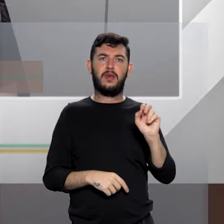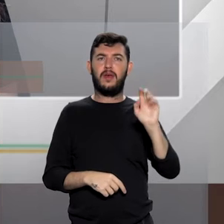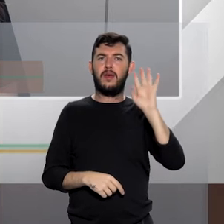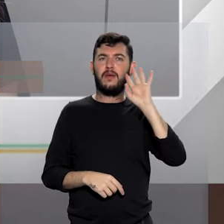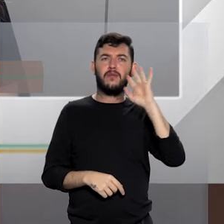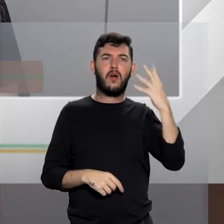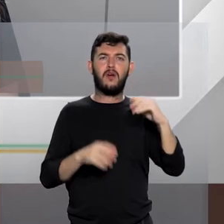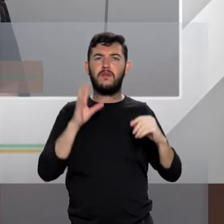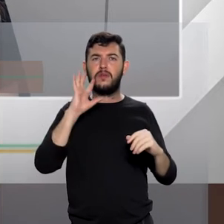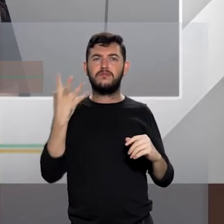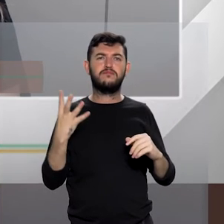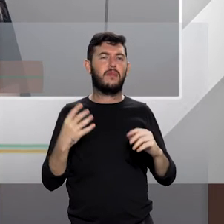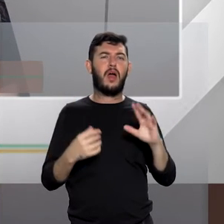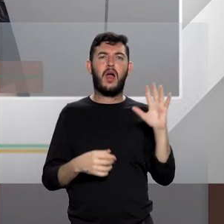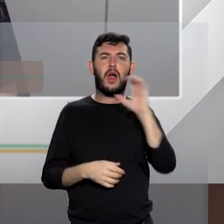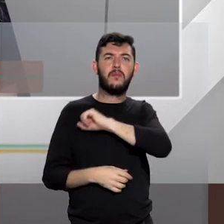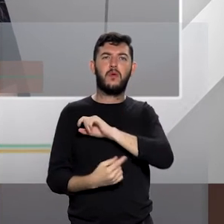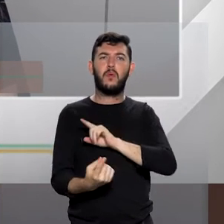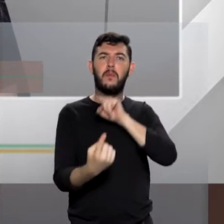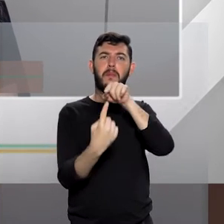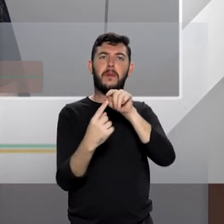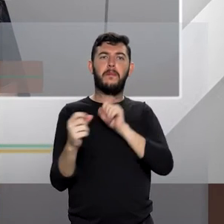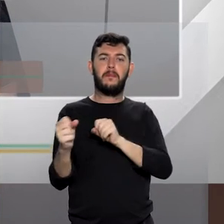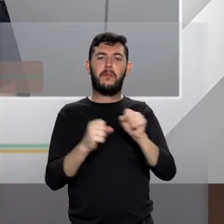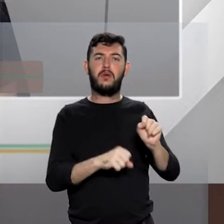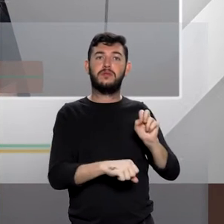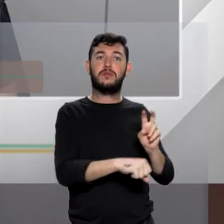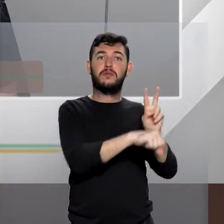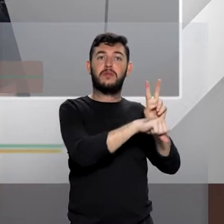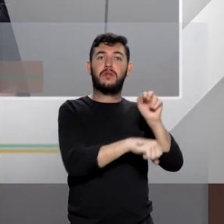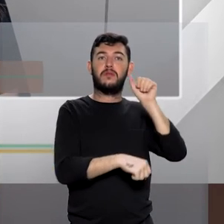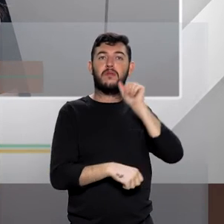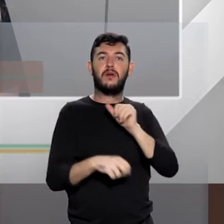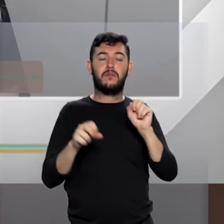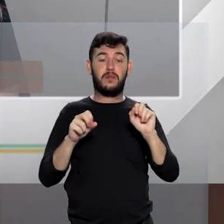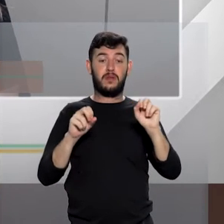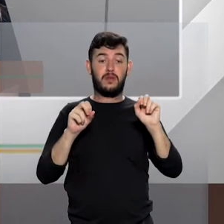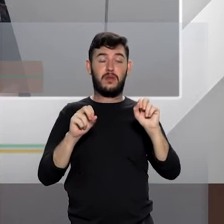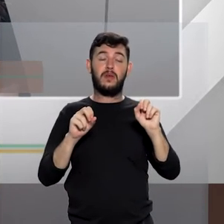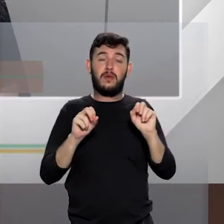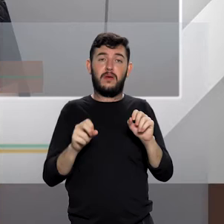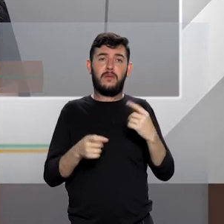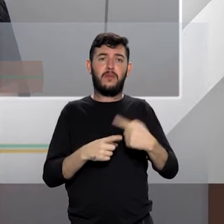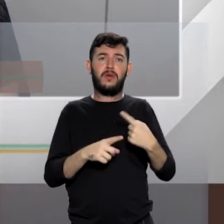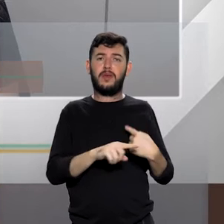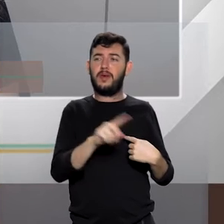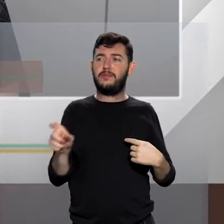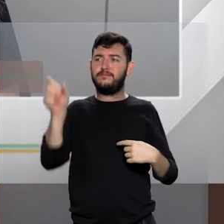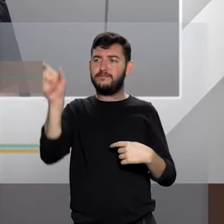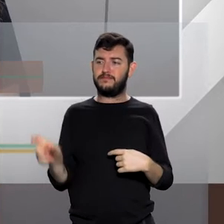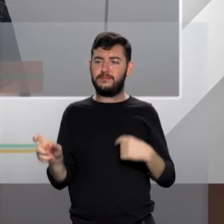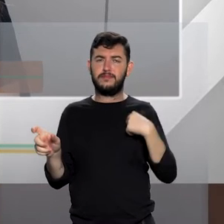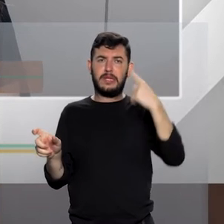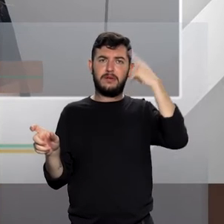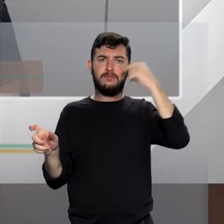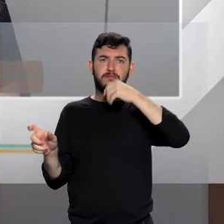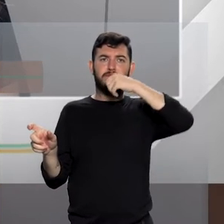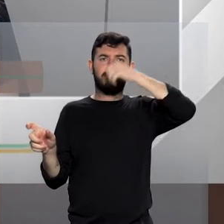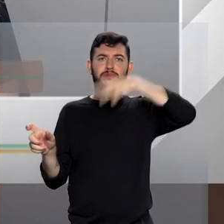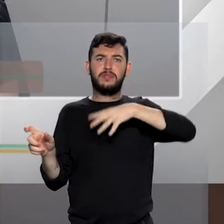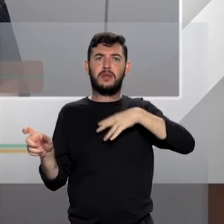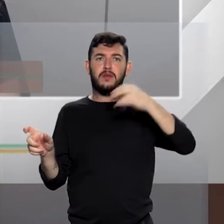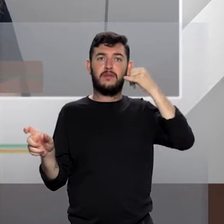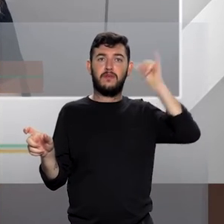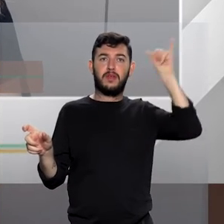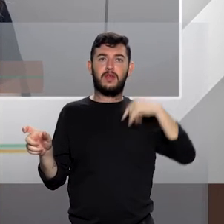sentido mesmo de preservar a mulher com relação a esse agressor. Logicamente, até